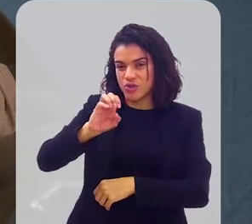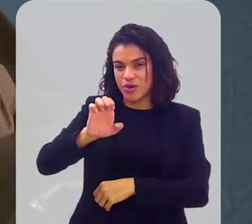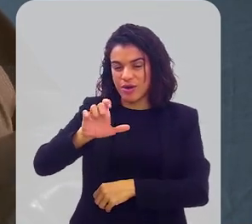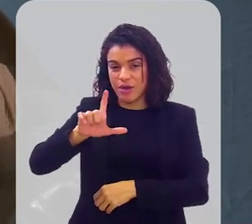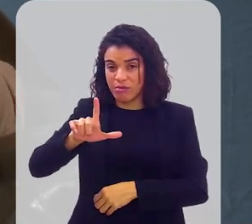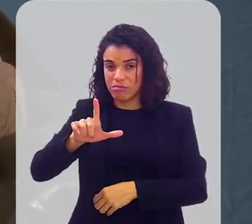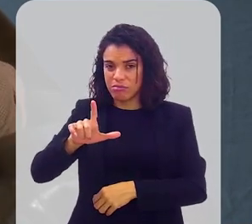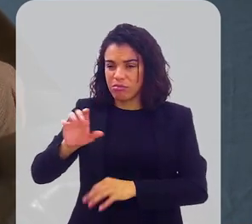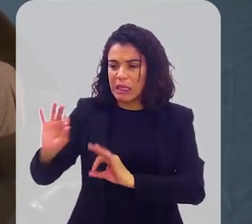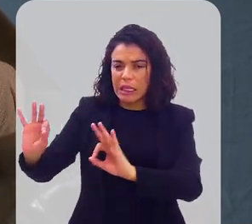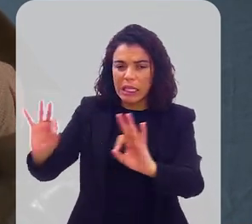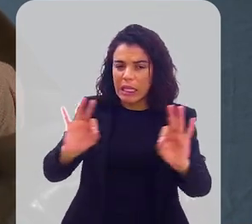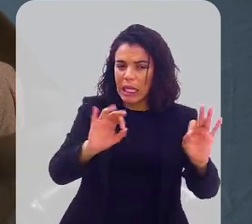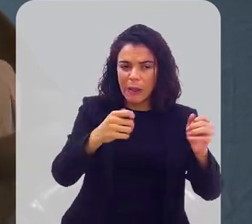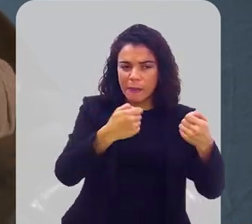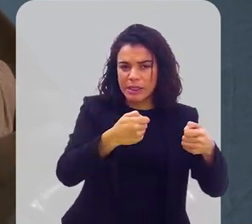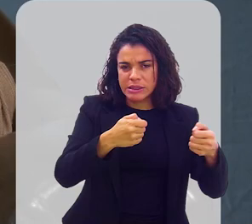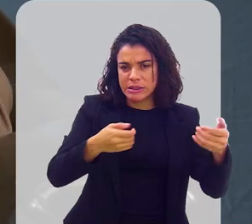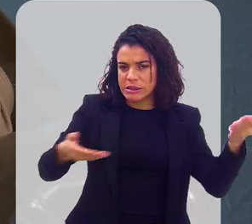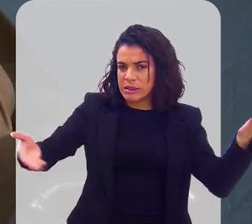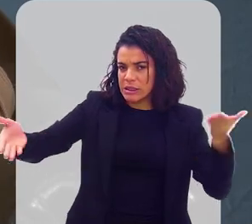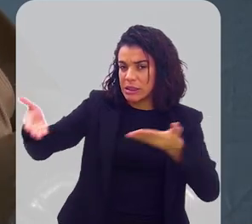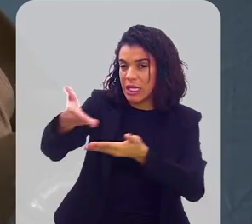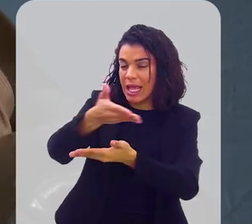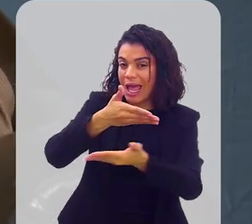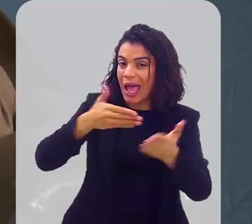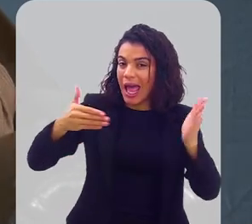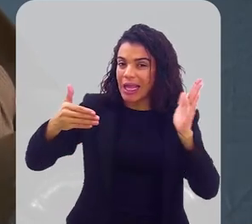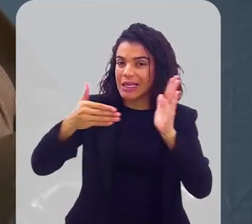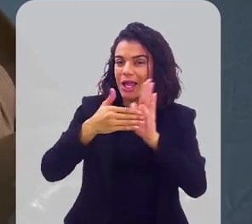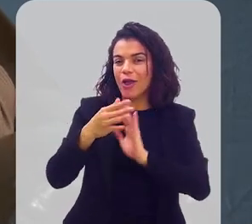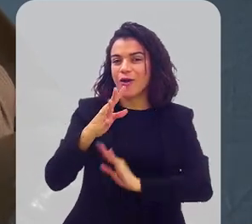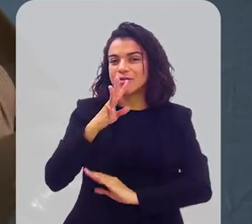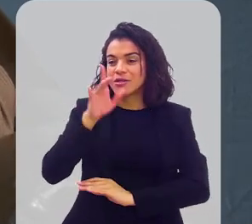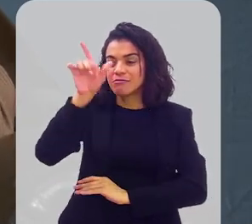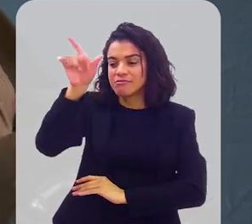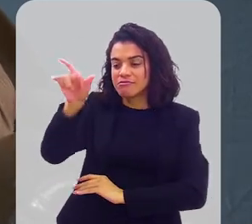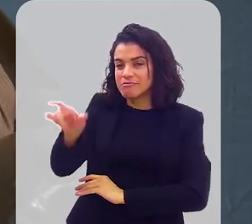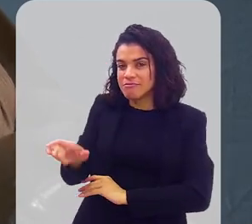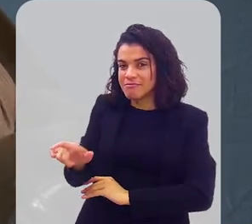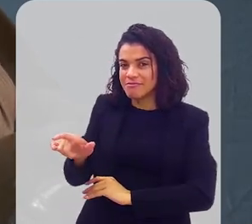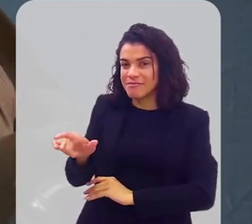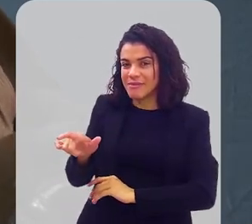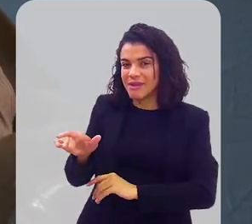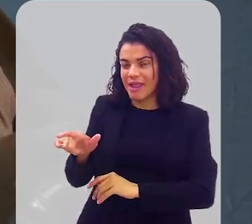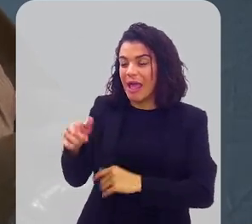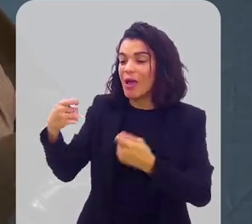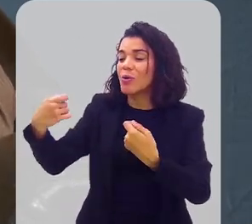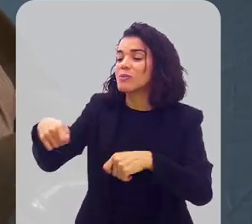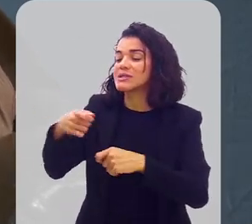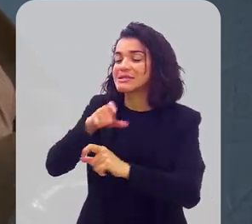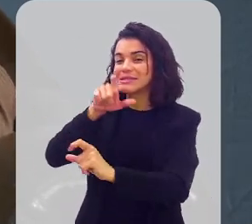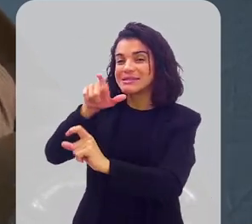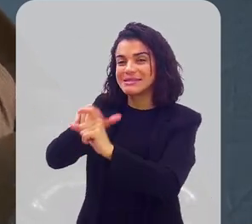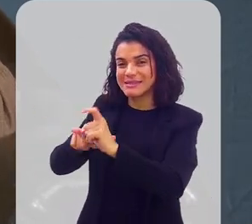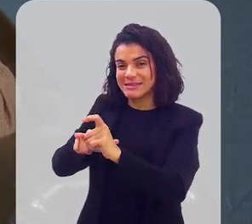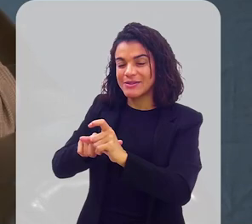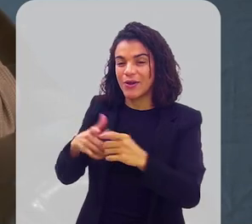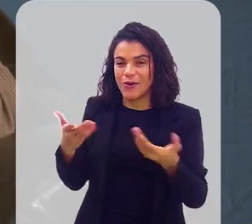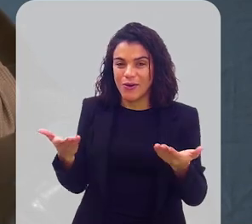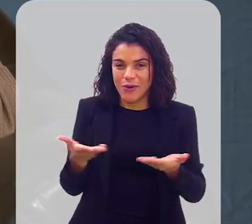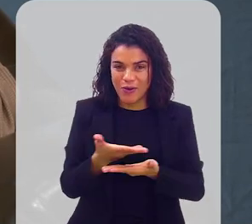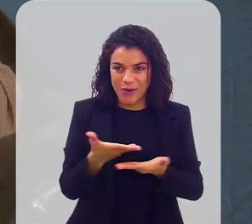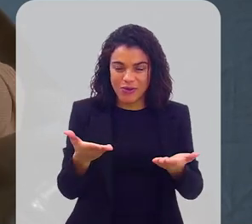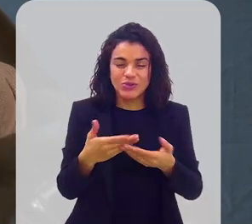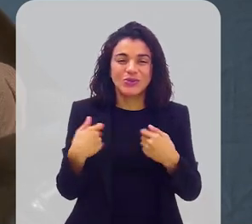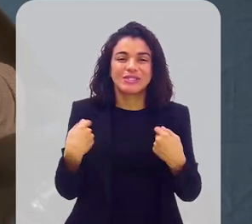precisa de ninguém até que conheça alguém. Então você passa a precisar. Sabe? Hoje